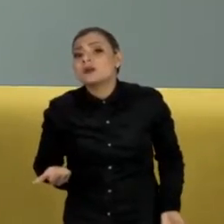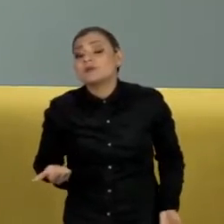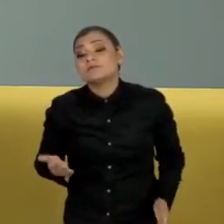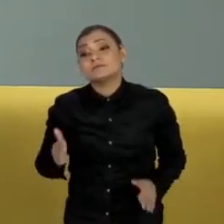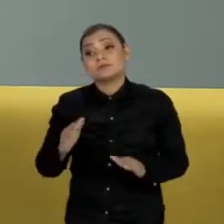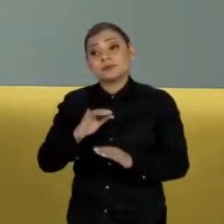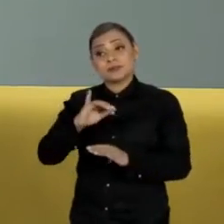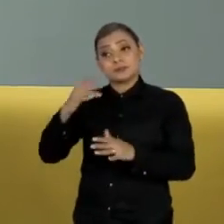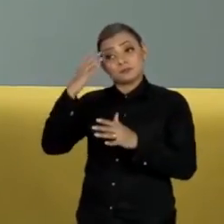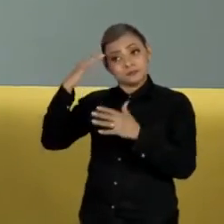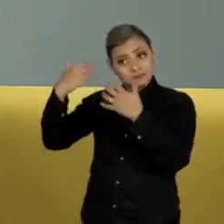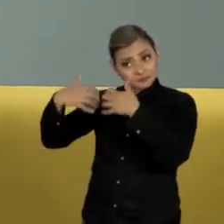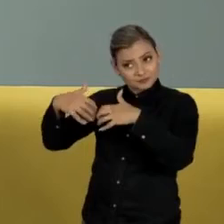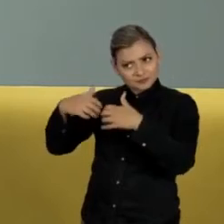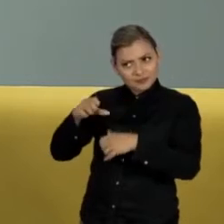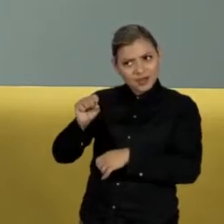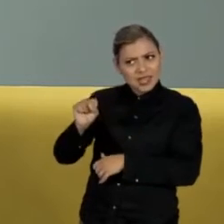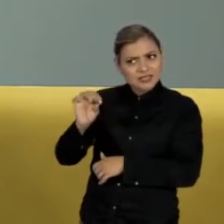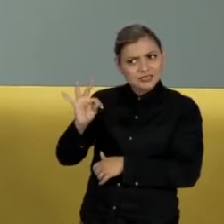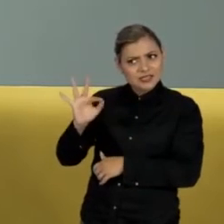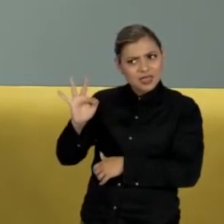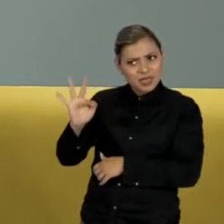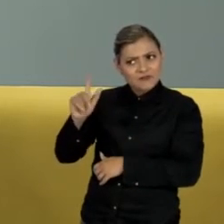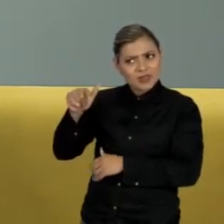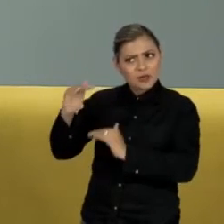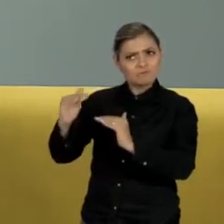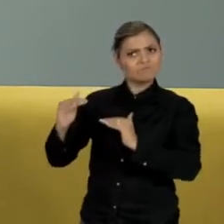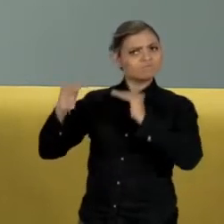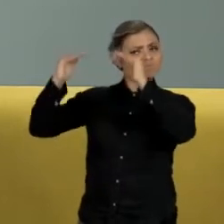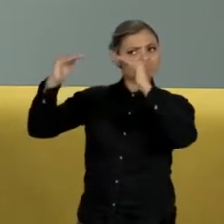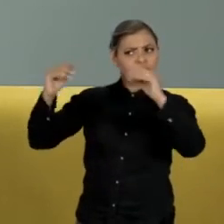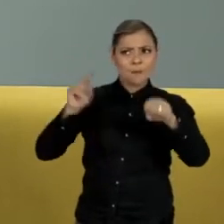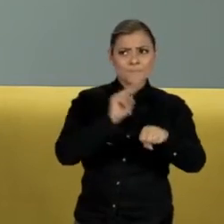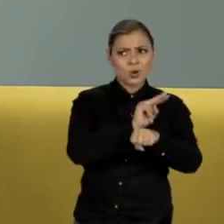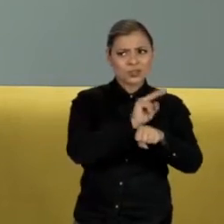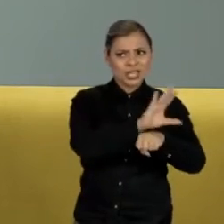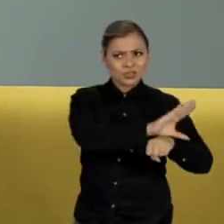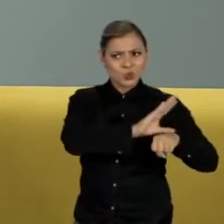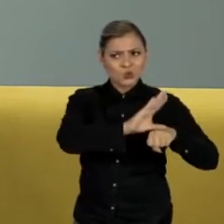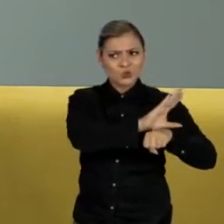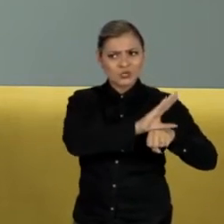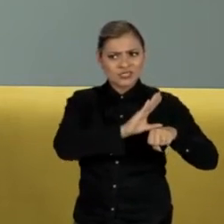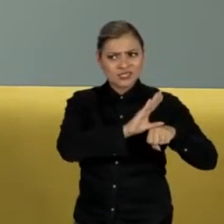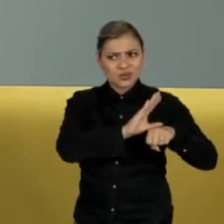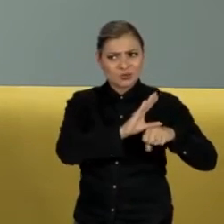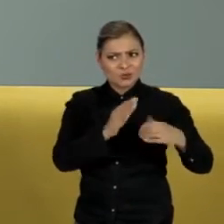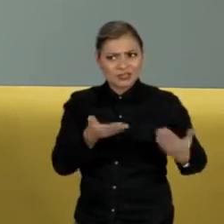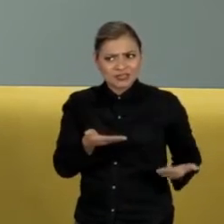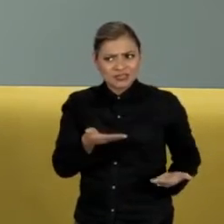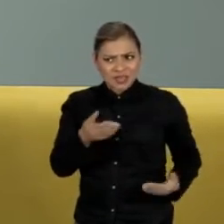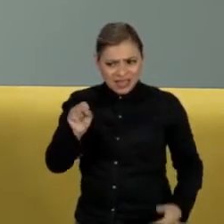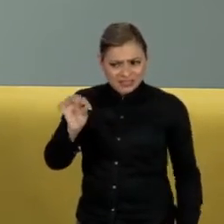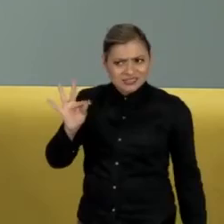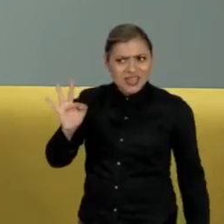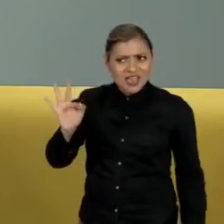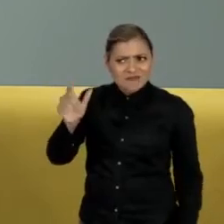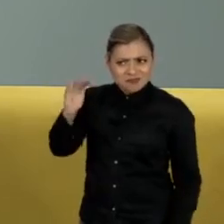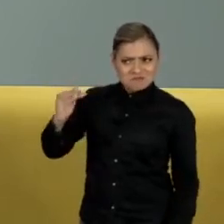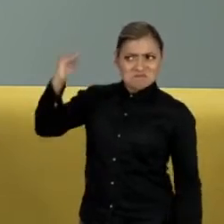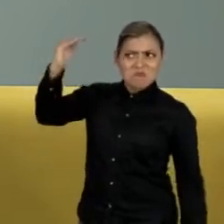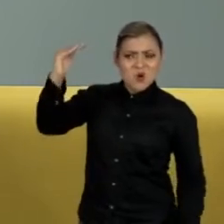pensar que o Supremo é um tribunal constitucional, que ele é o guardião da Constituição, assim ele